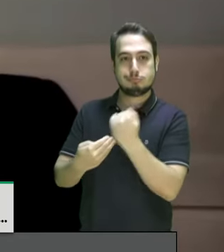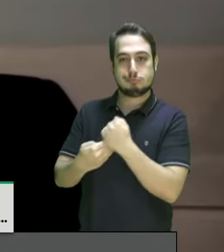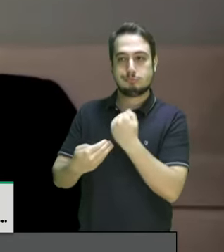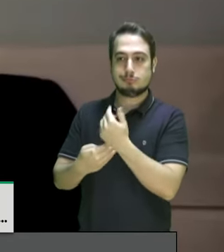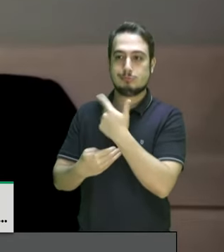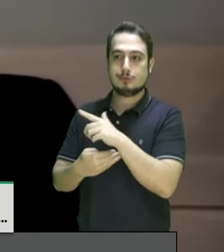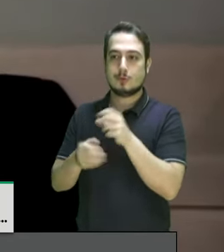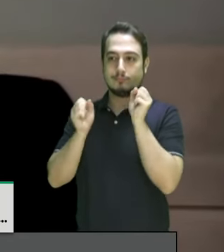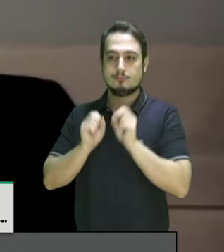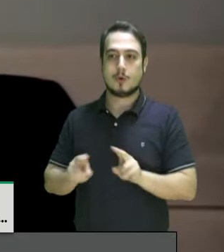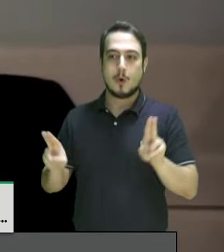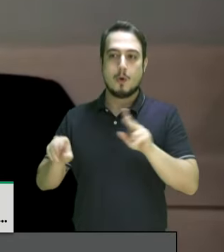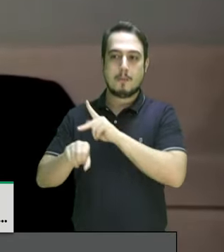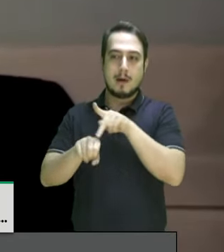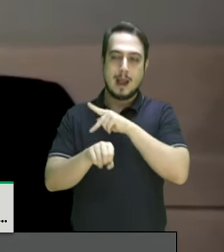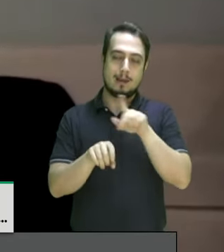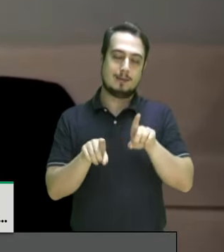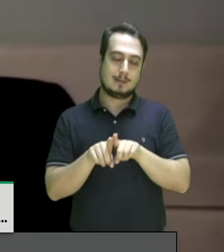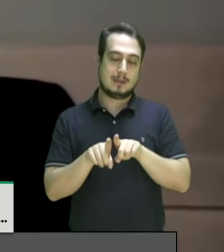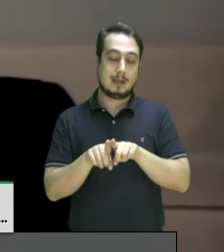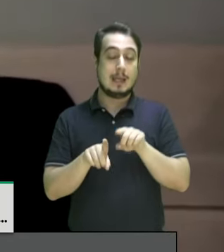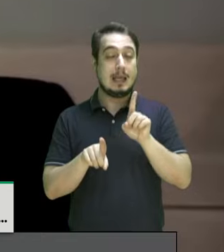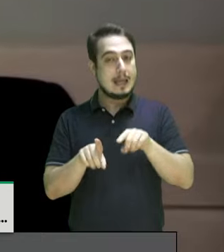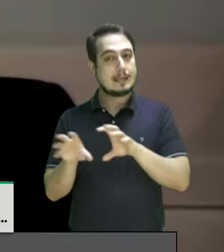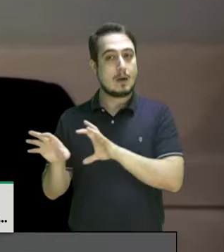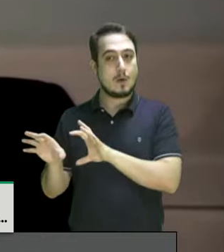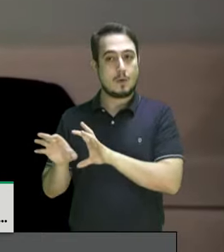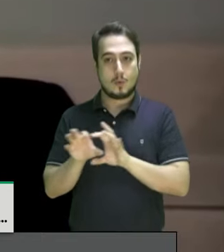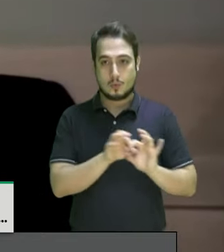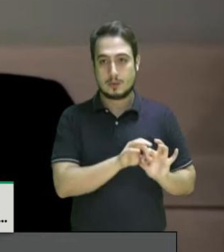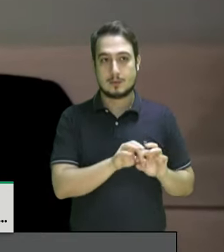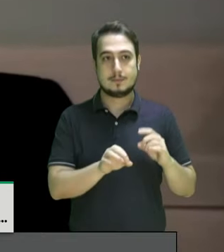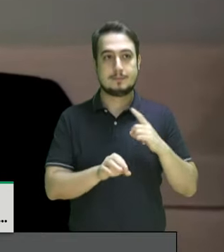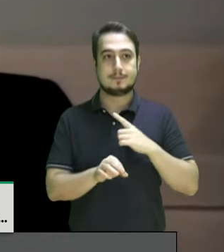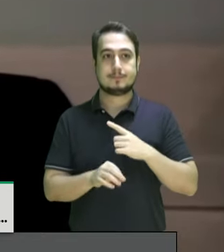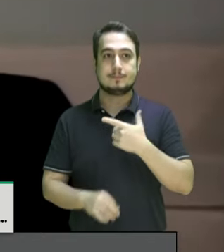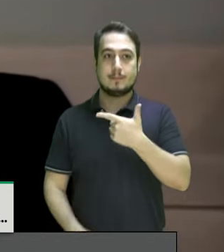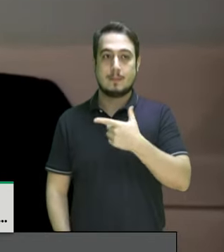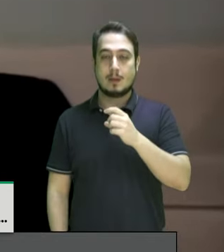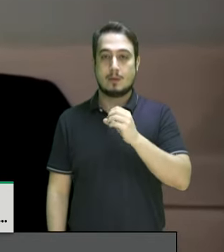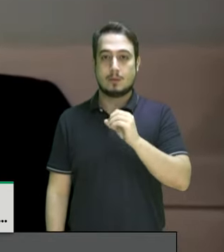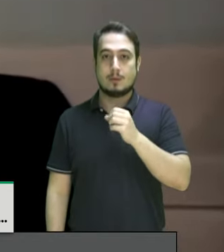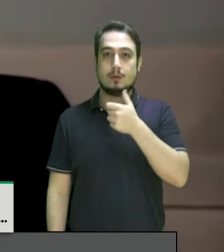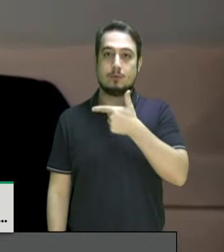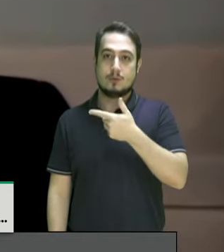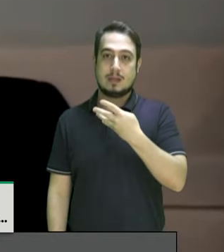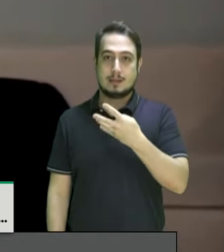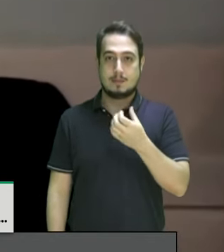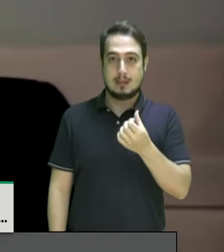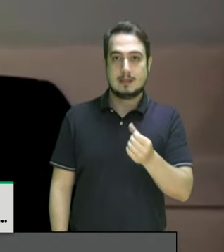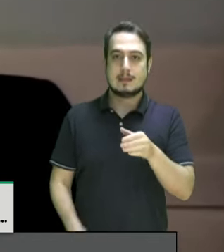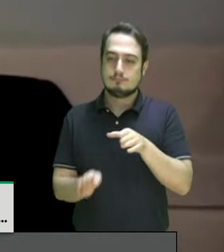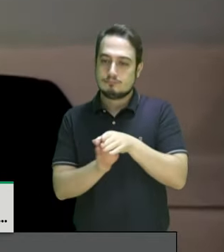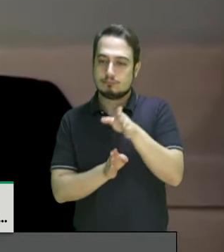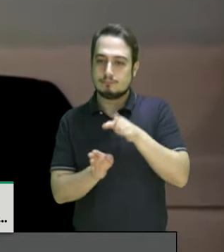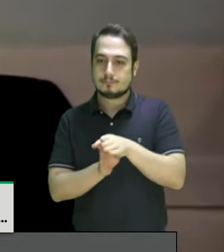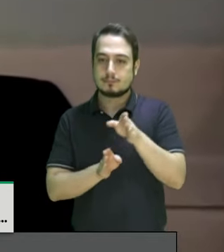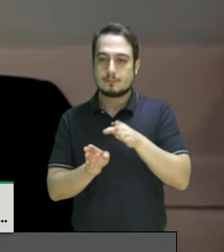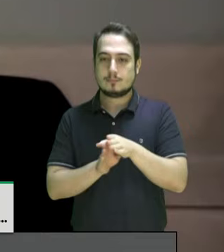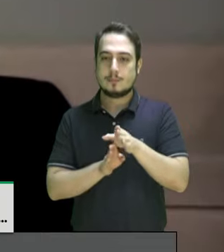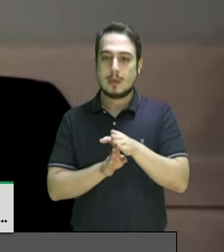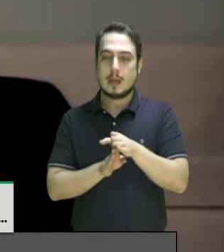os membros da ONU. Então, é nesse contexto que nós tivemos 246 recomendações em